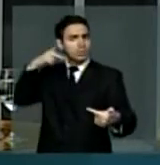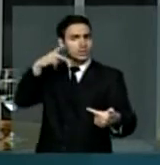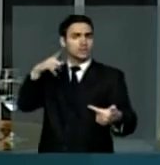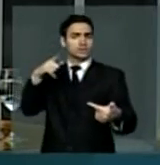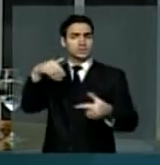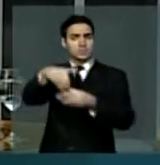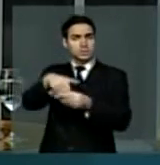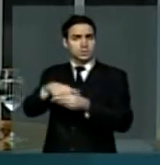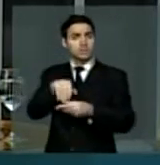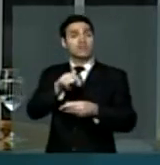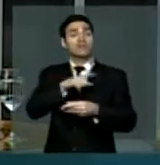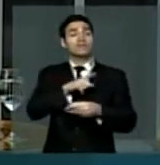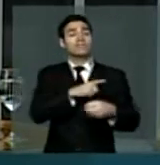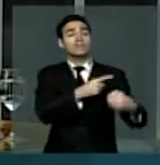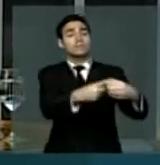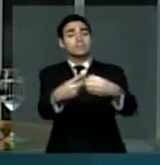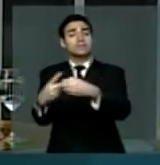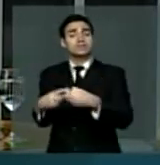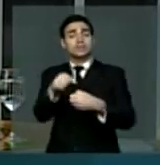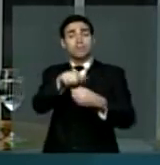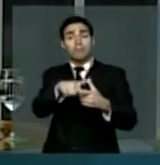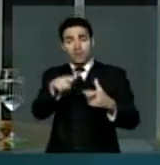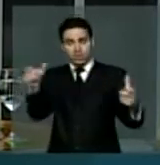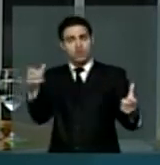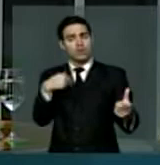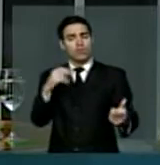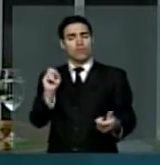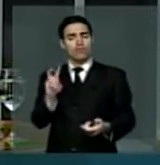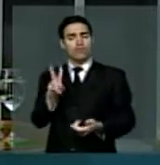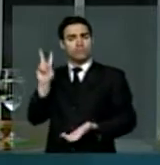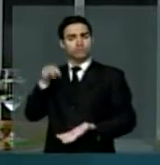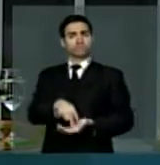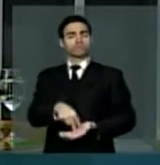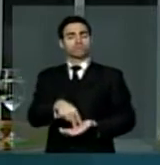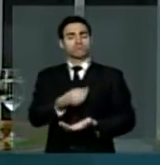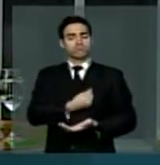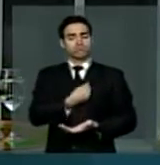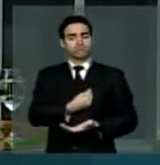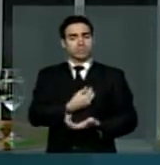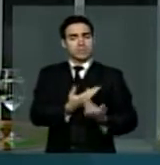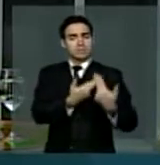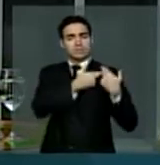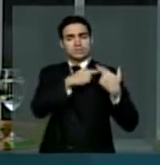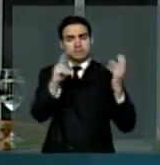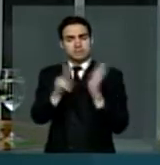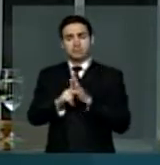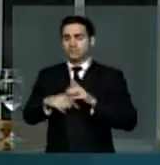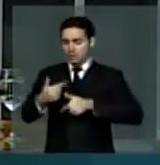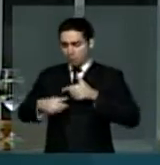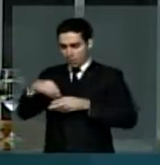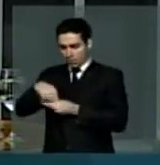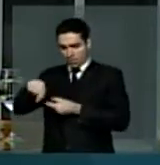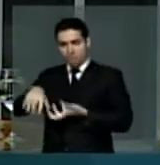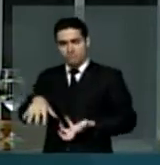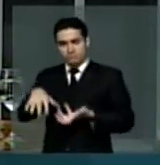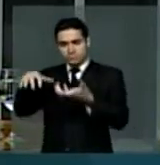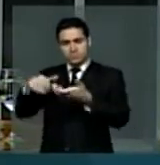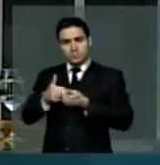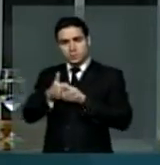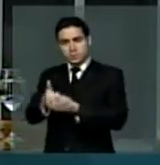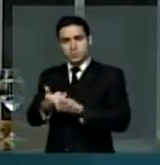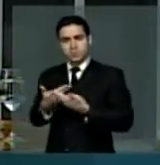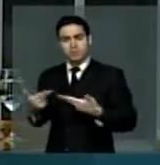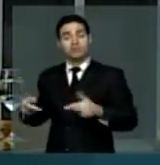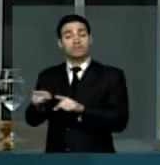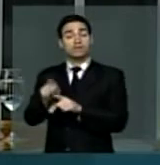maioria dos municípios paraibanos, cumprirei com meus deveres no Congresso Nacional, na condução da